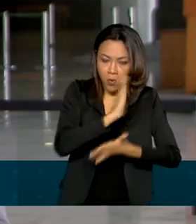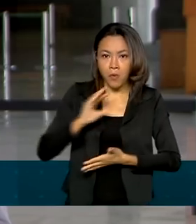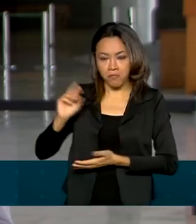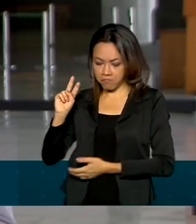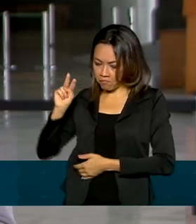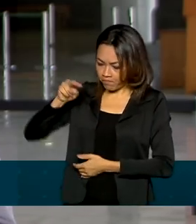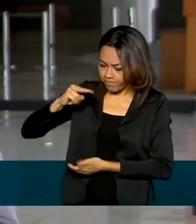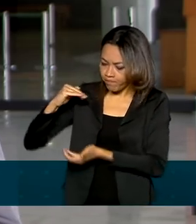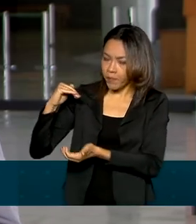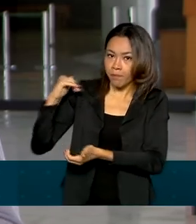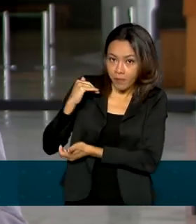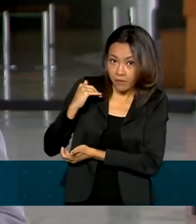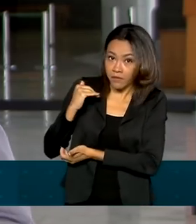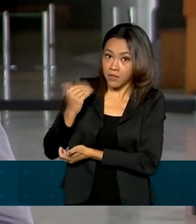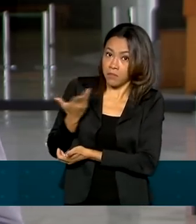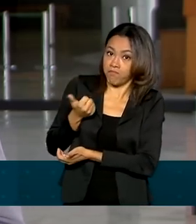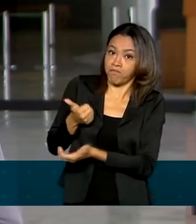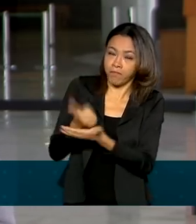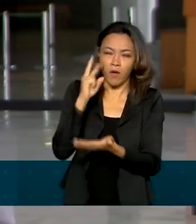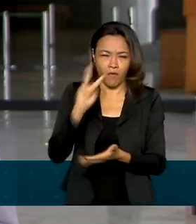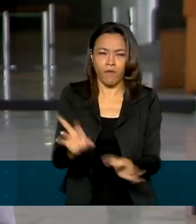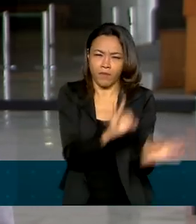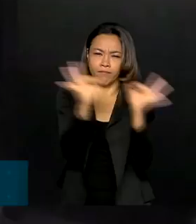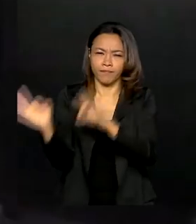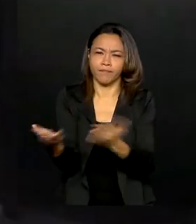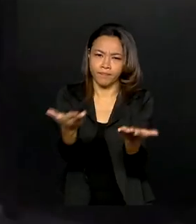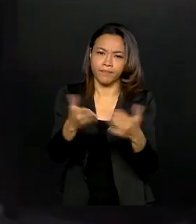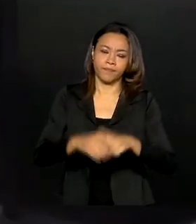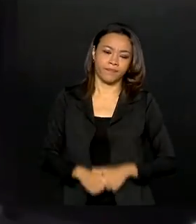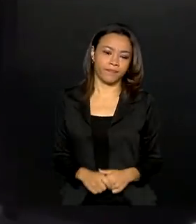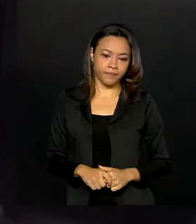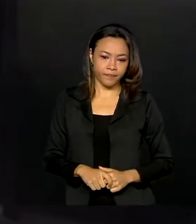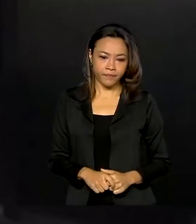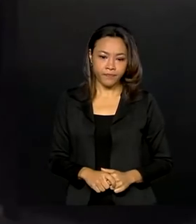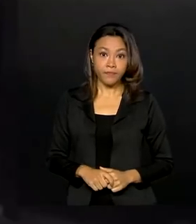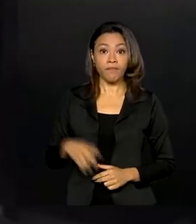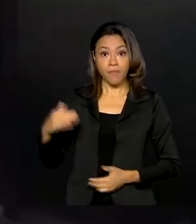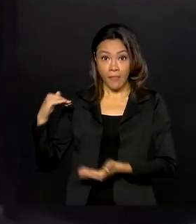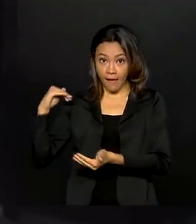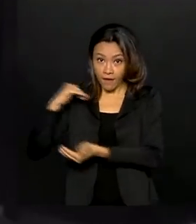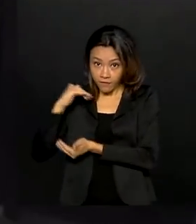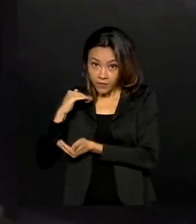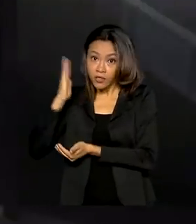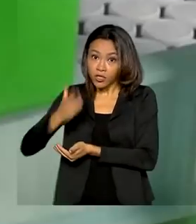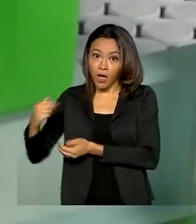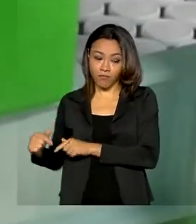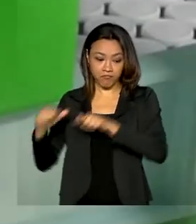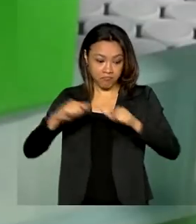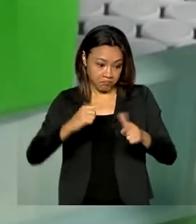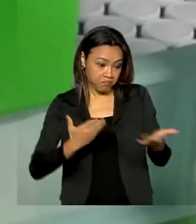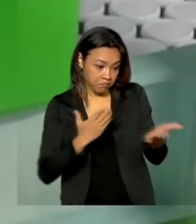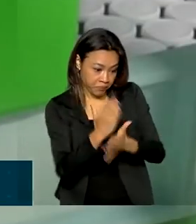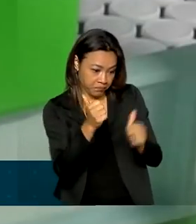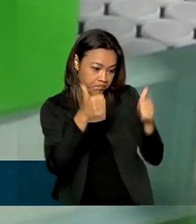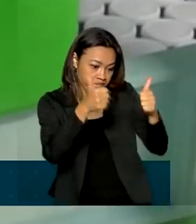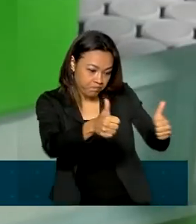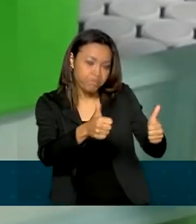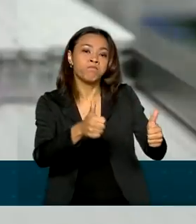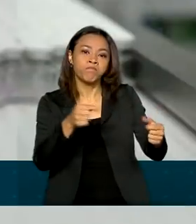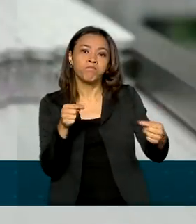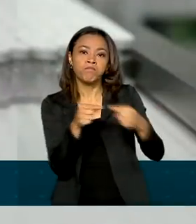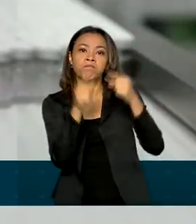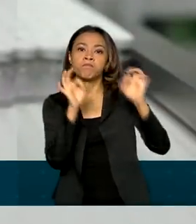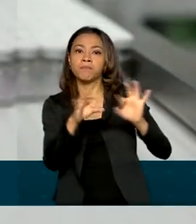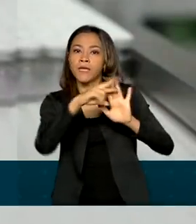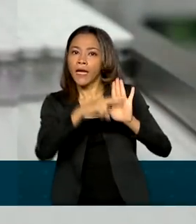práticas de fabricação. Confira na reportagem. A Anvisa concedeu o certificado de boas práticas de fabricação